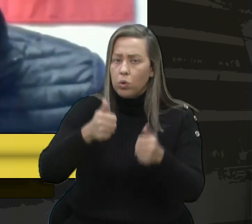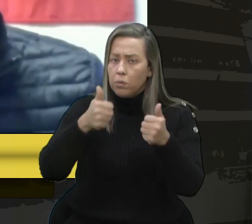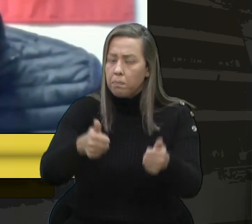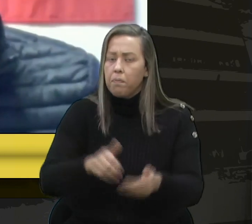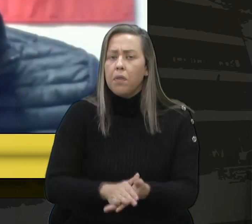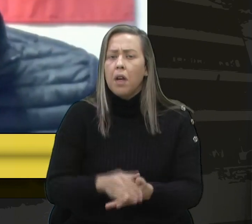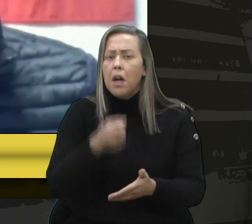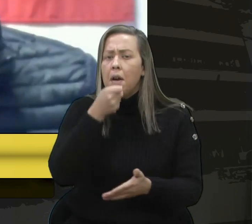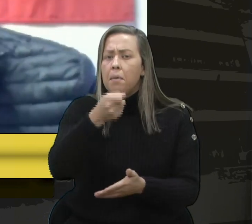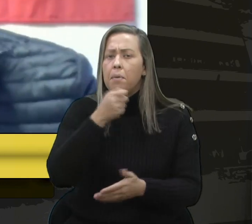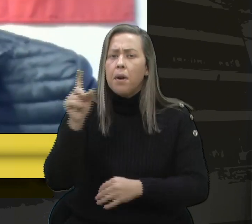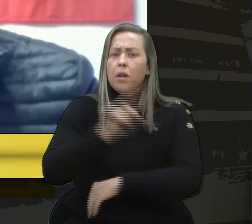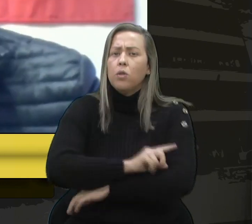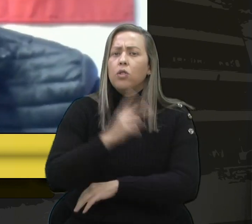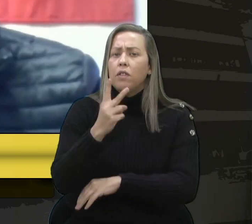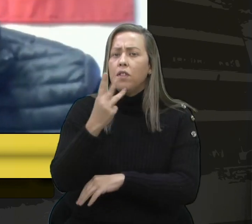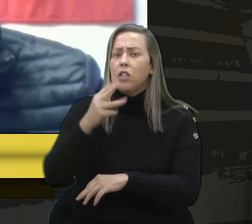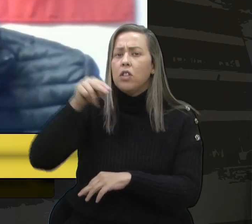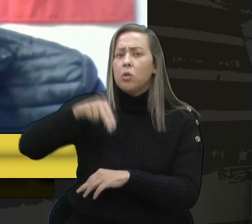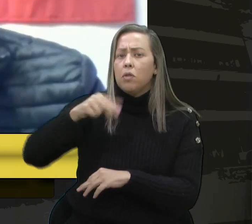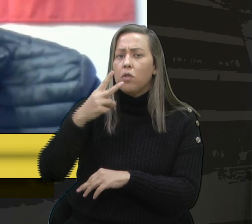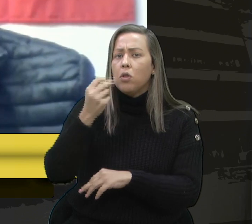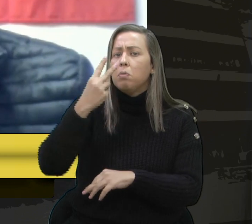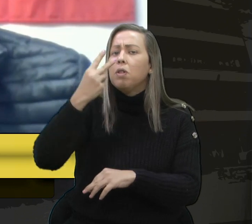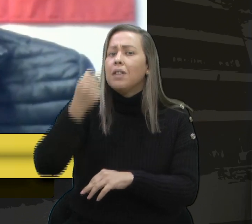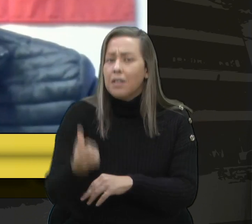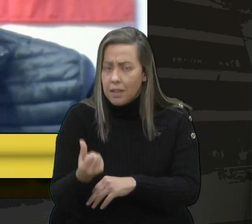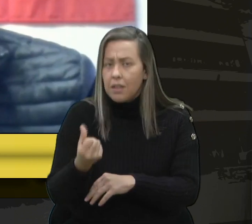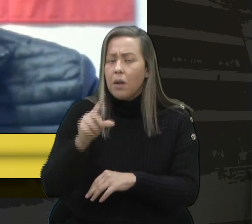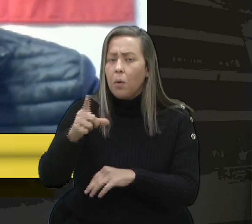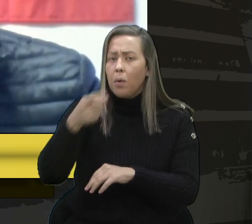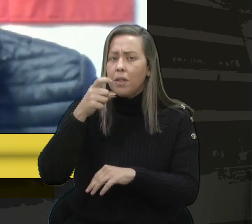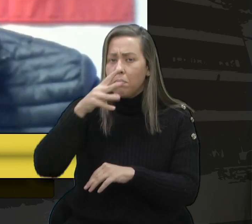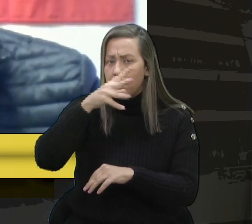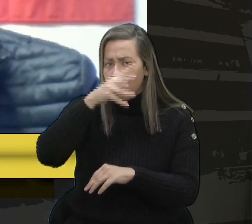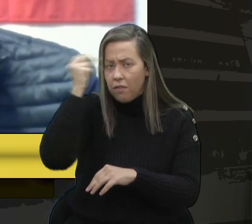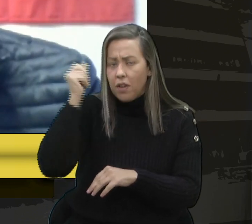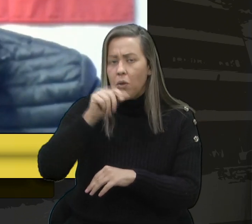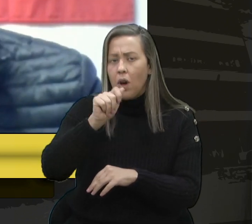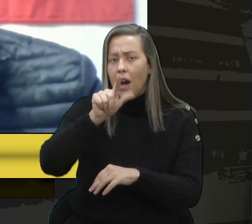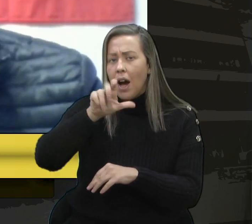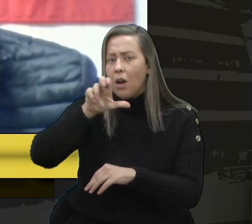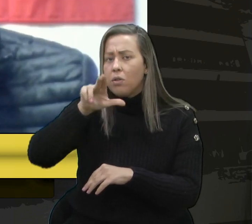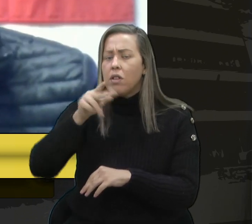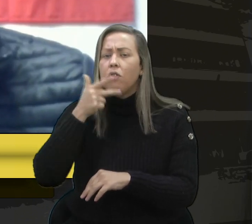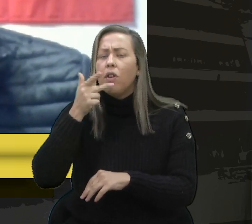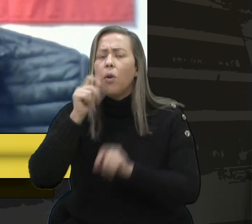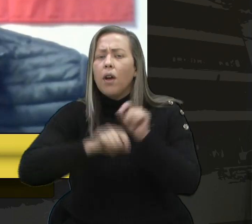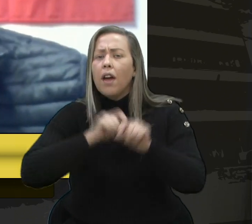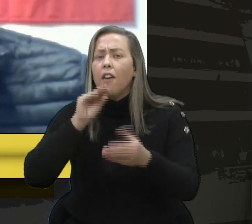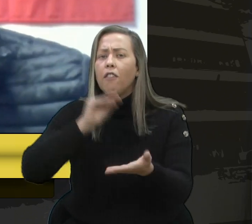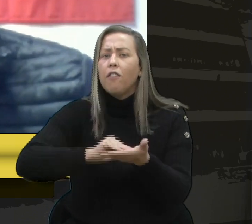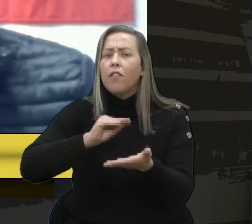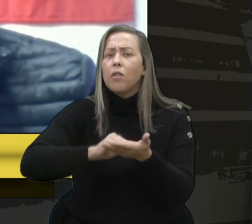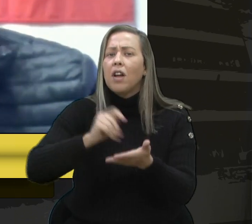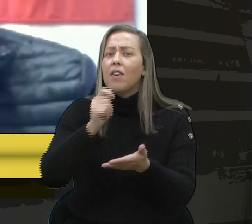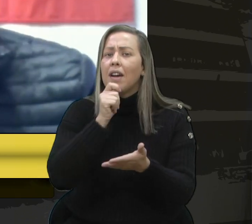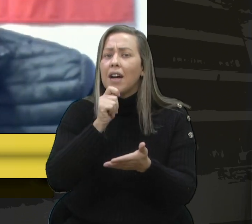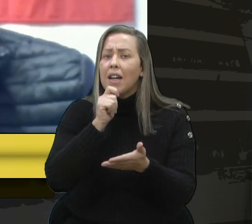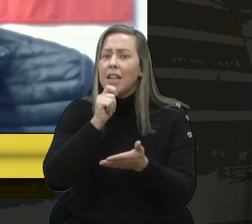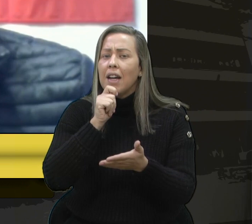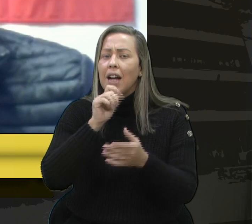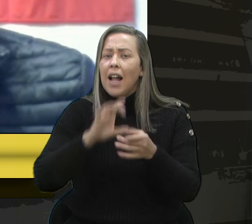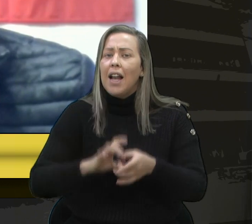Em entrevista, dia 23 de novembro de 2016, o ex-prefeito Alceu Barbosa Velho disse que faltava ainda a